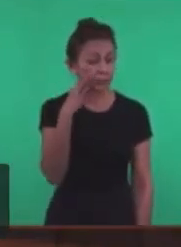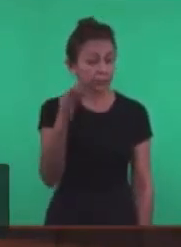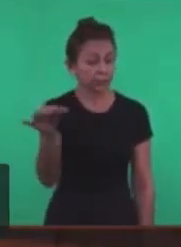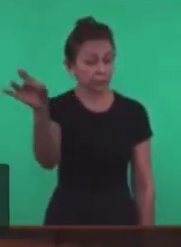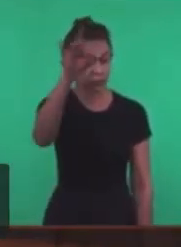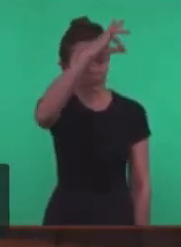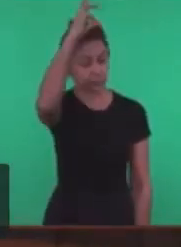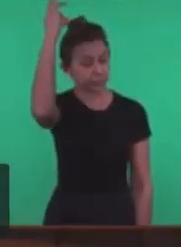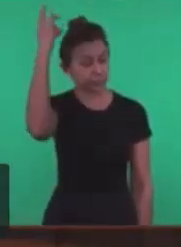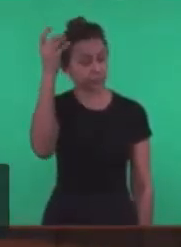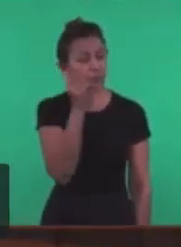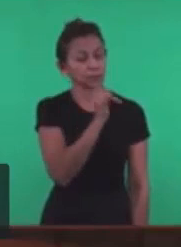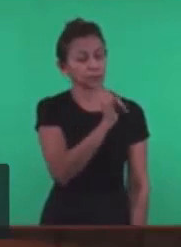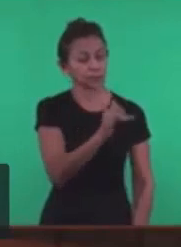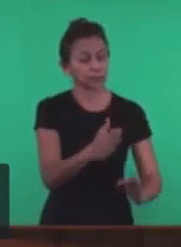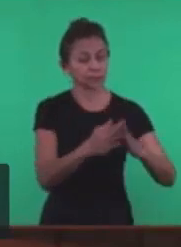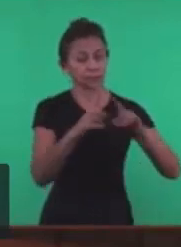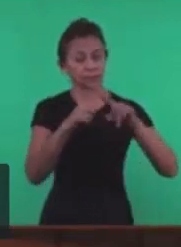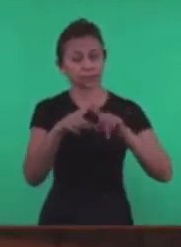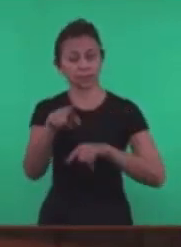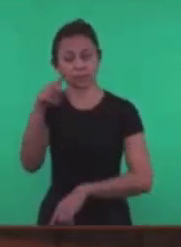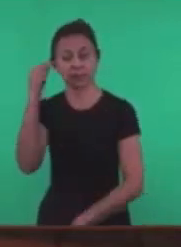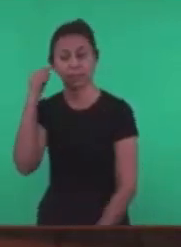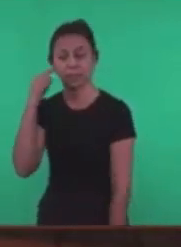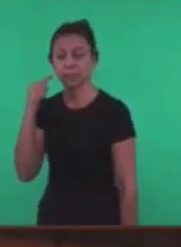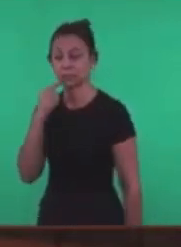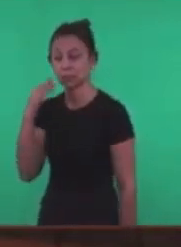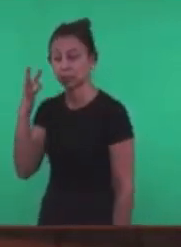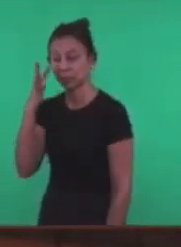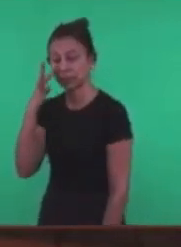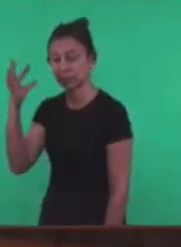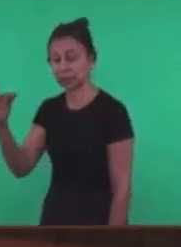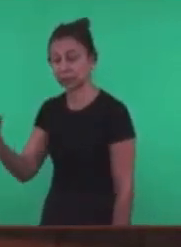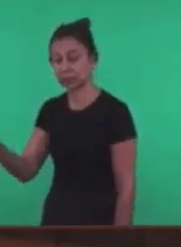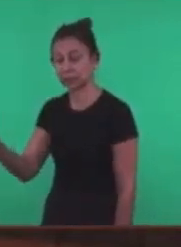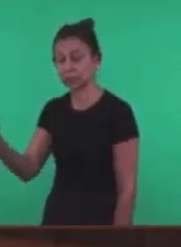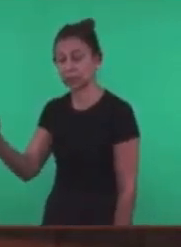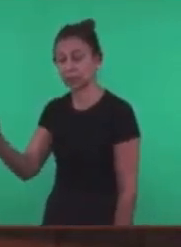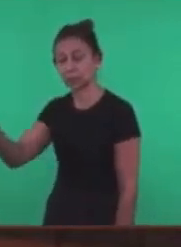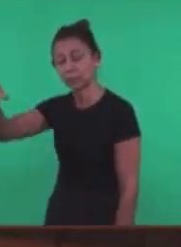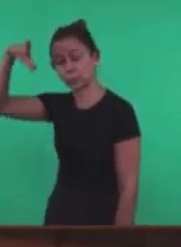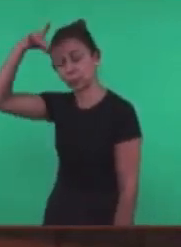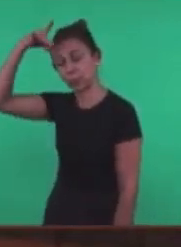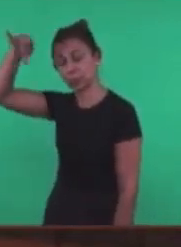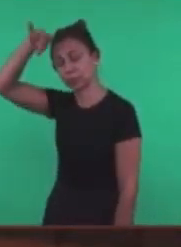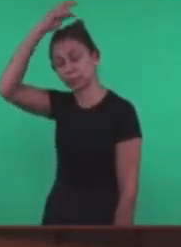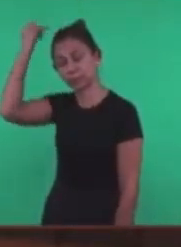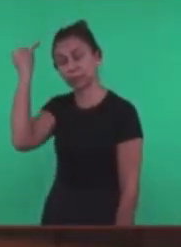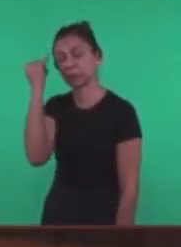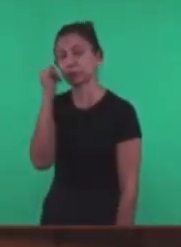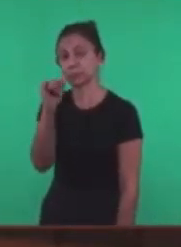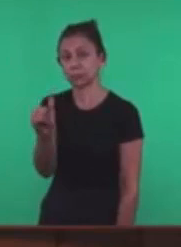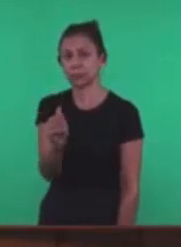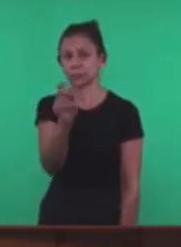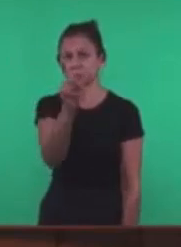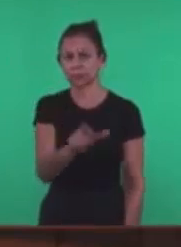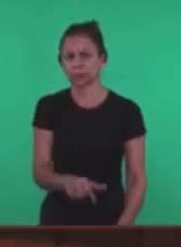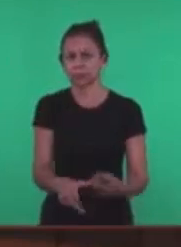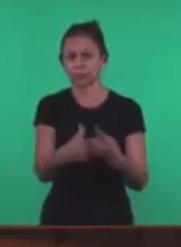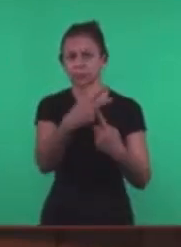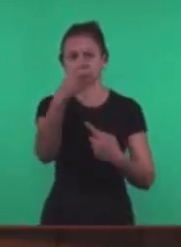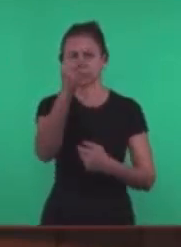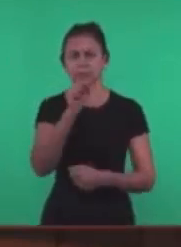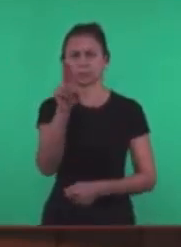Espírito Diz Às igrejas Mas está precedido Do verso 5 O que vencer Será vestido De